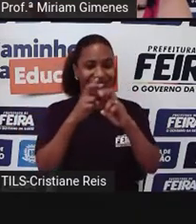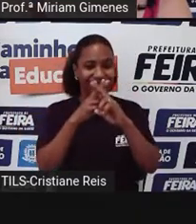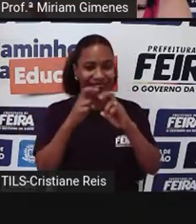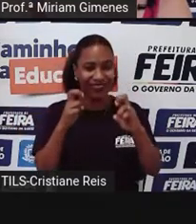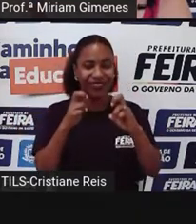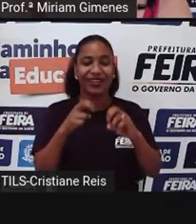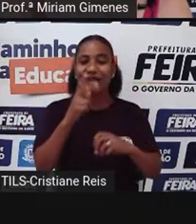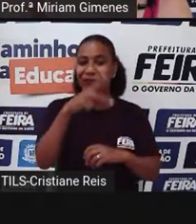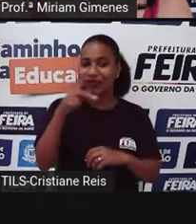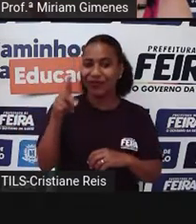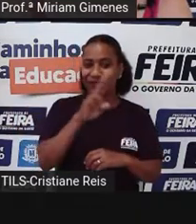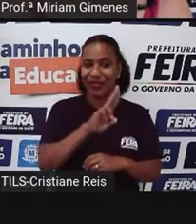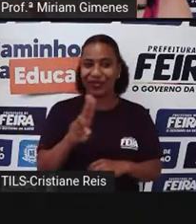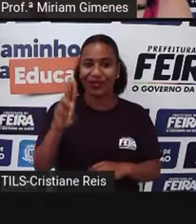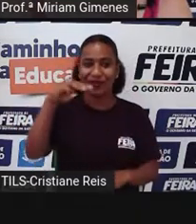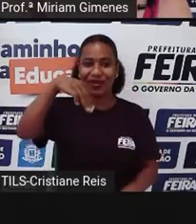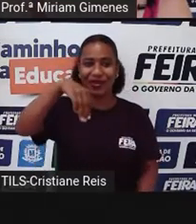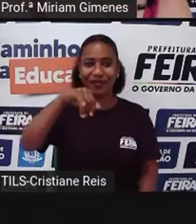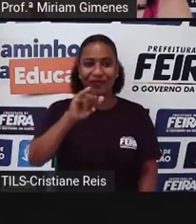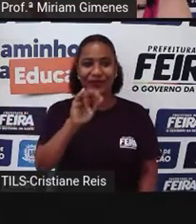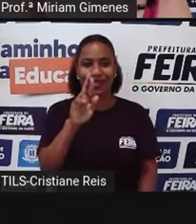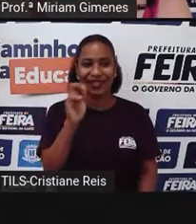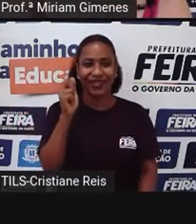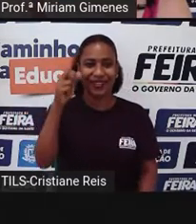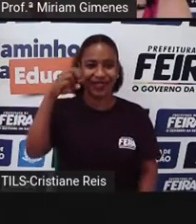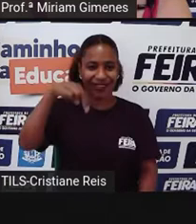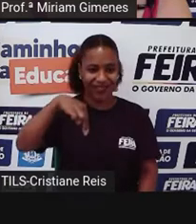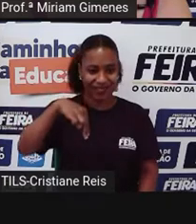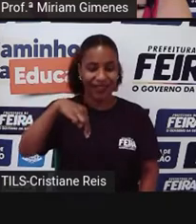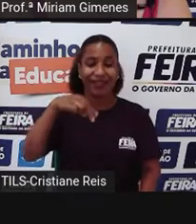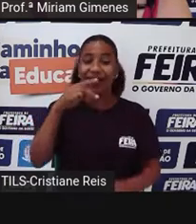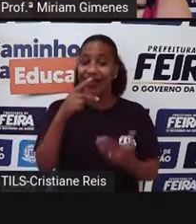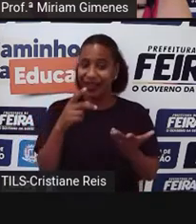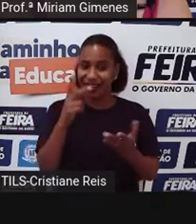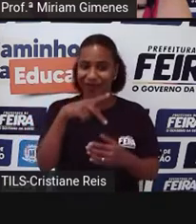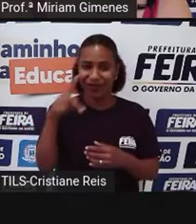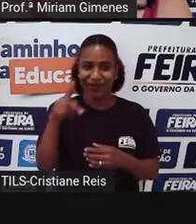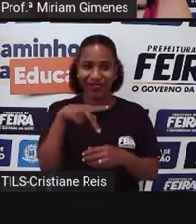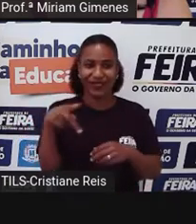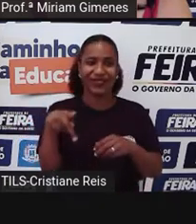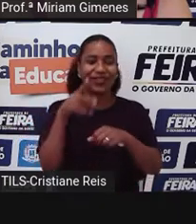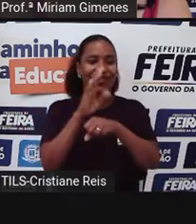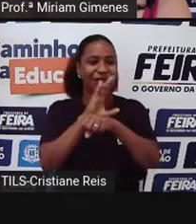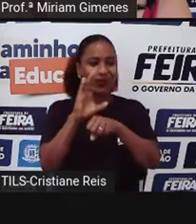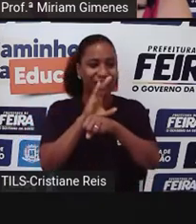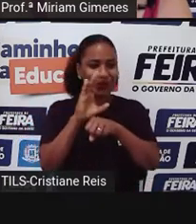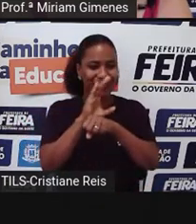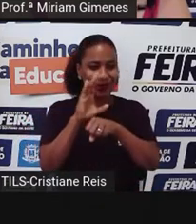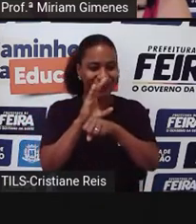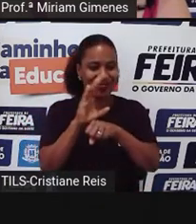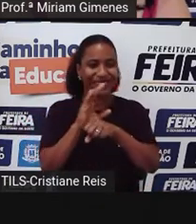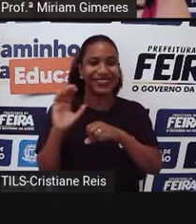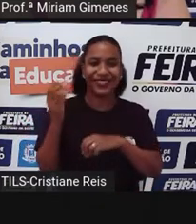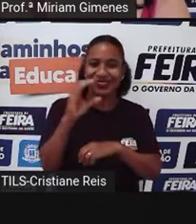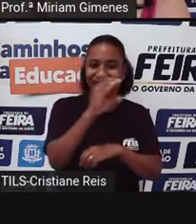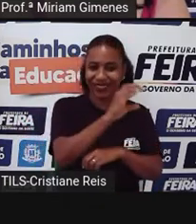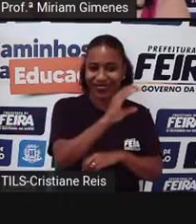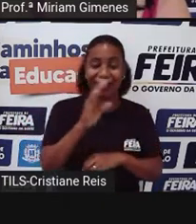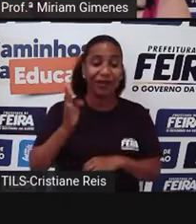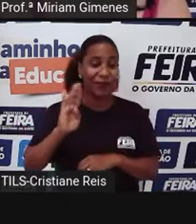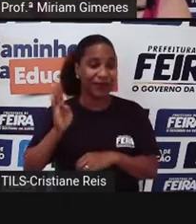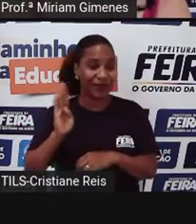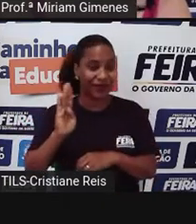Que é a professora Miriam Gimenez, ela é professora lá do curso de Ciências Biológicas da Uefs E ela tá aqui hoje